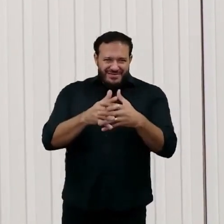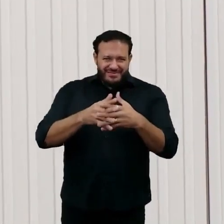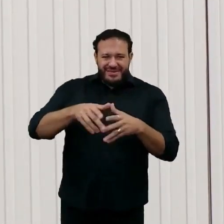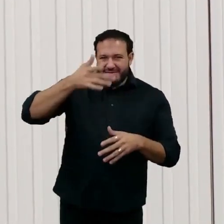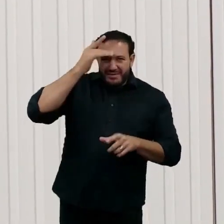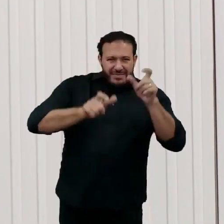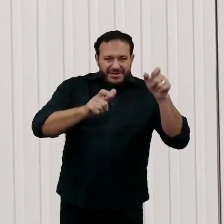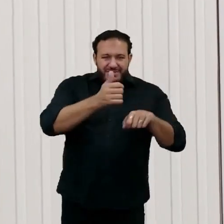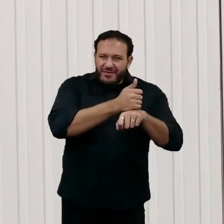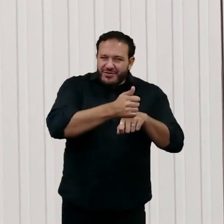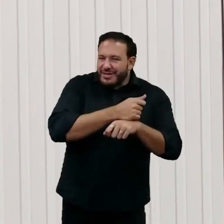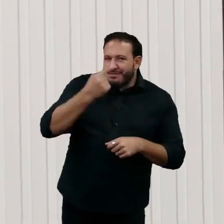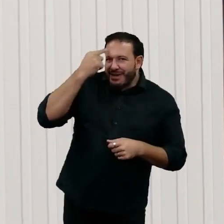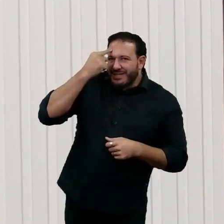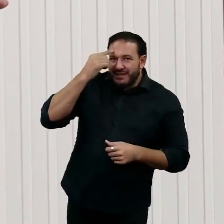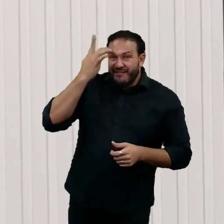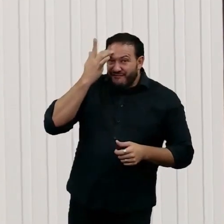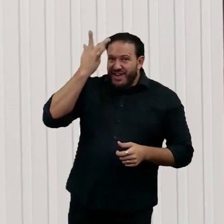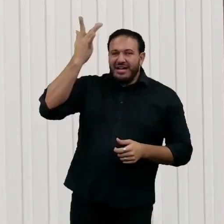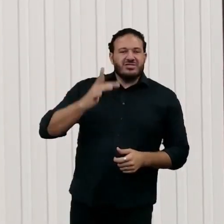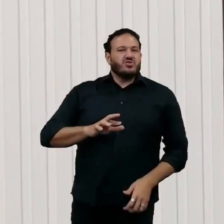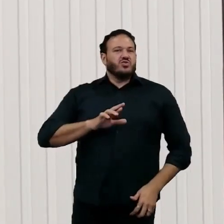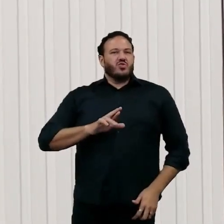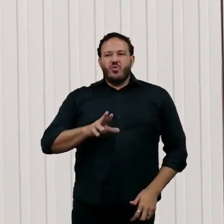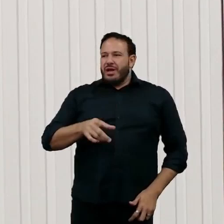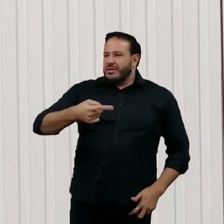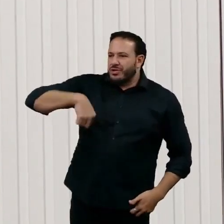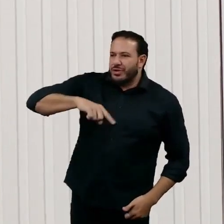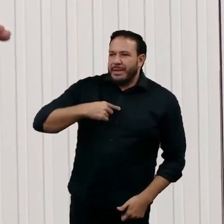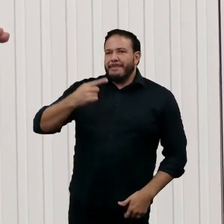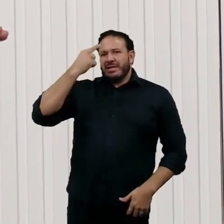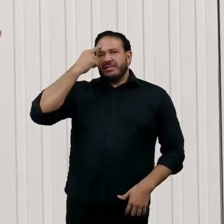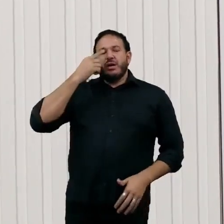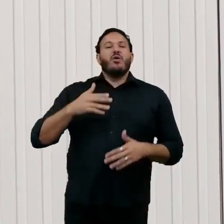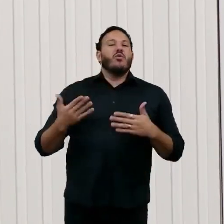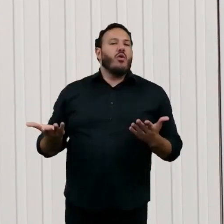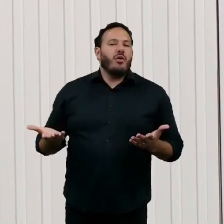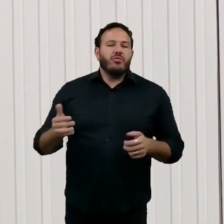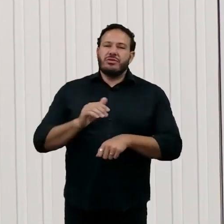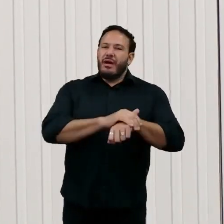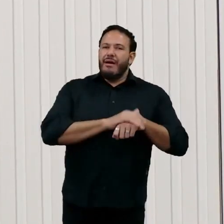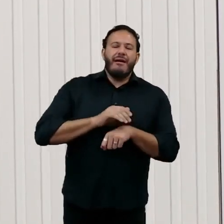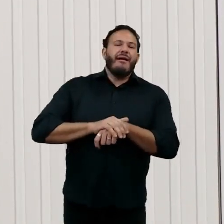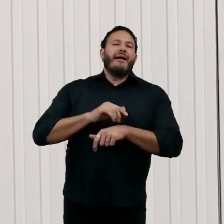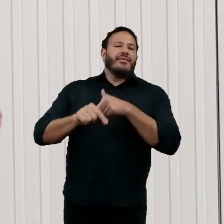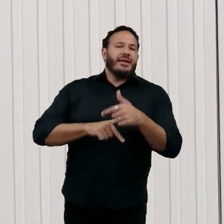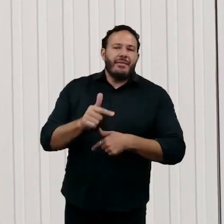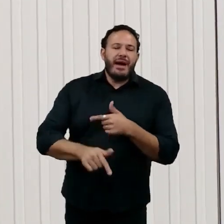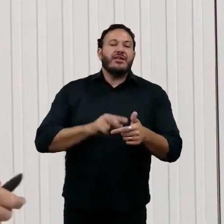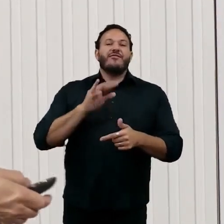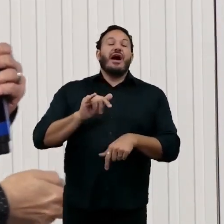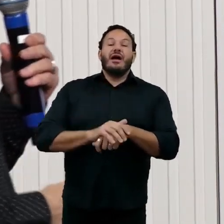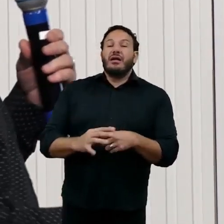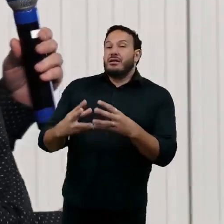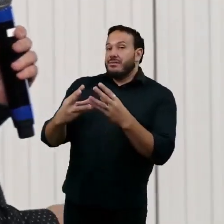fácil, de forma alguma, pensar em qual nível de tarefa será eliminado ou